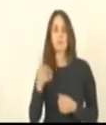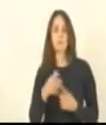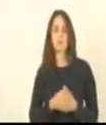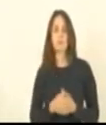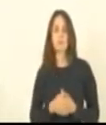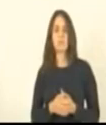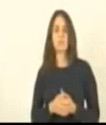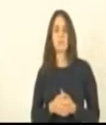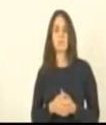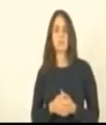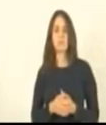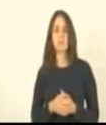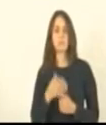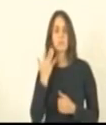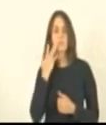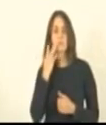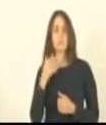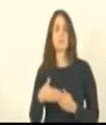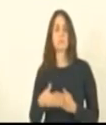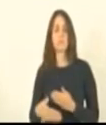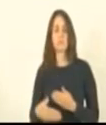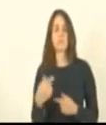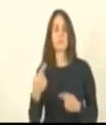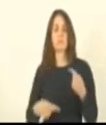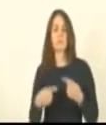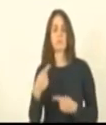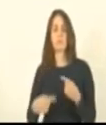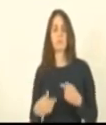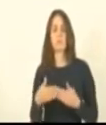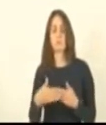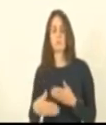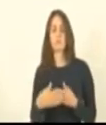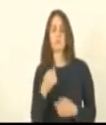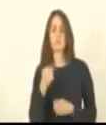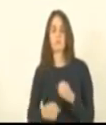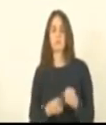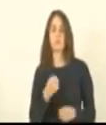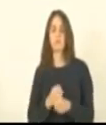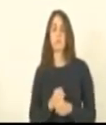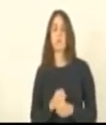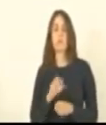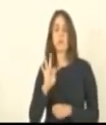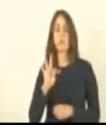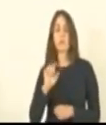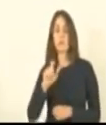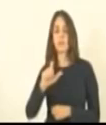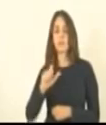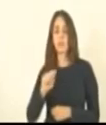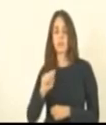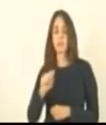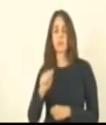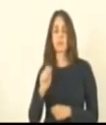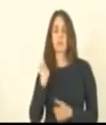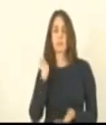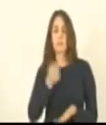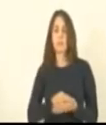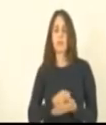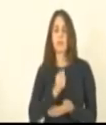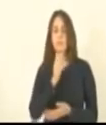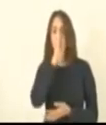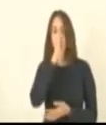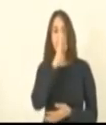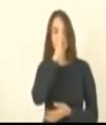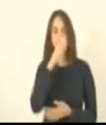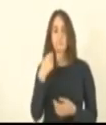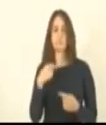meu entender e acho que vamos continuar lá na comissão discutindo esse ano inclusive com a ASP a taxa de religação no meu entender é uma cobrança sim abusiva senhor presidente